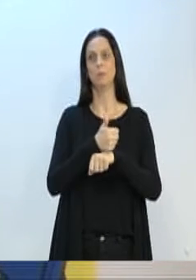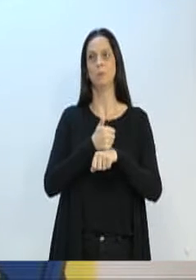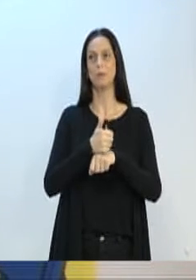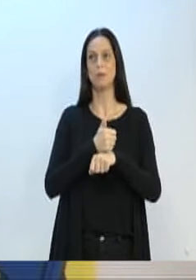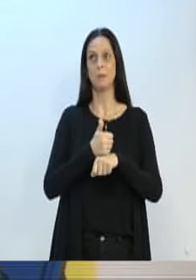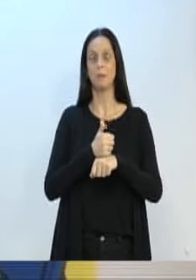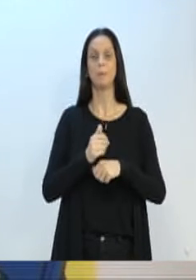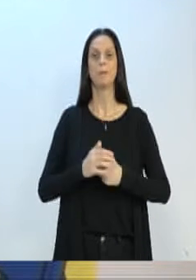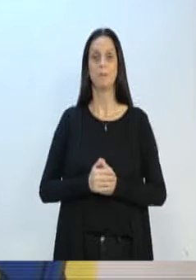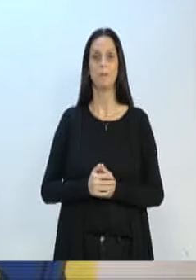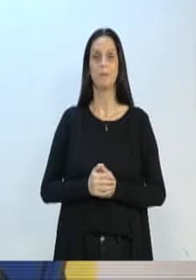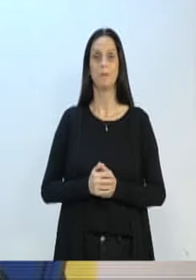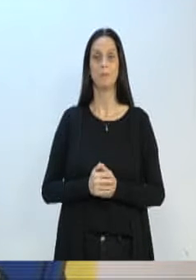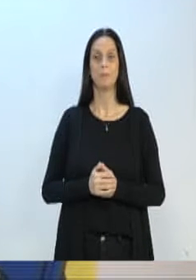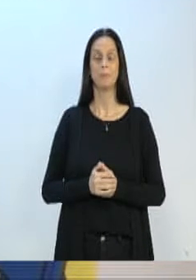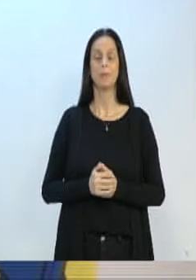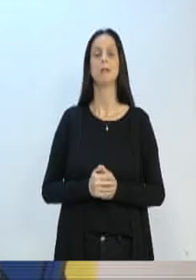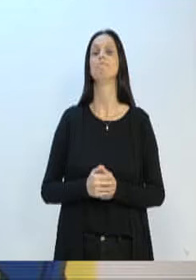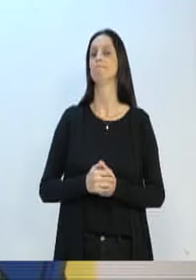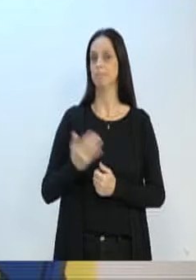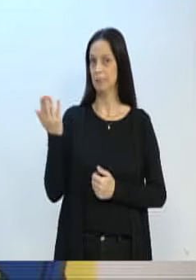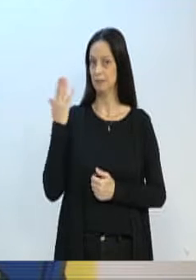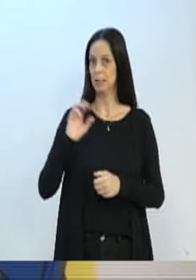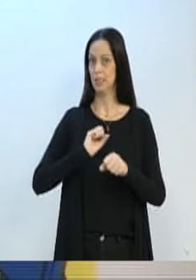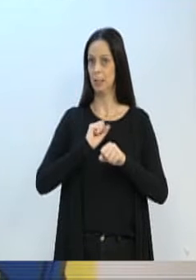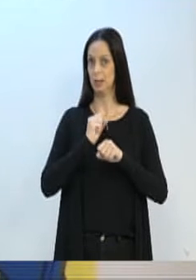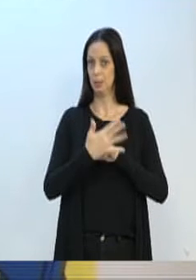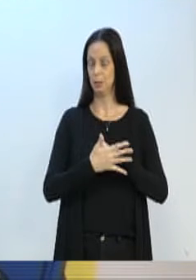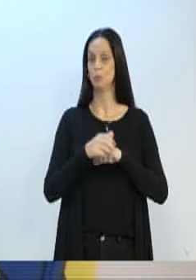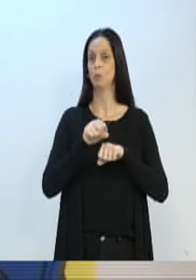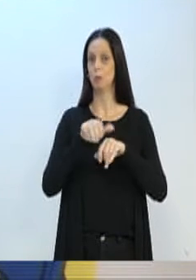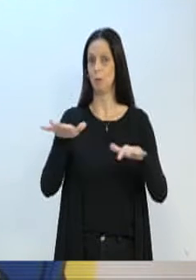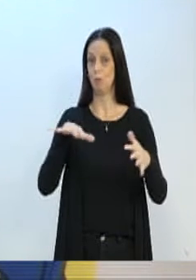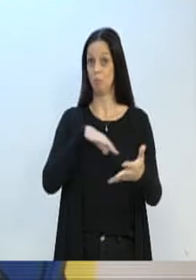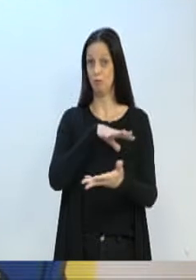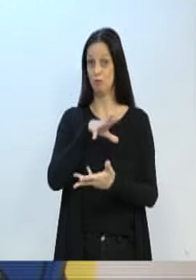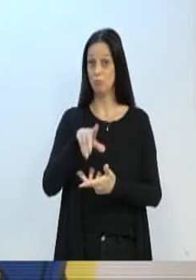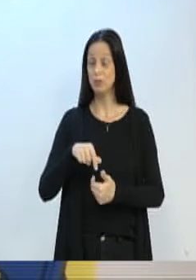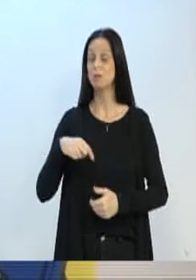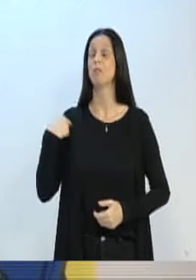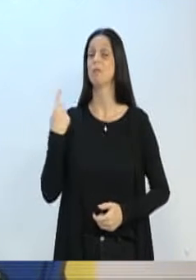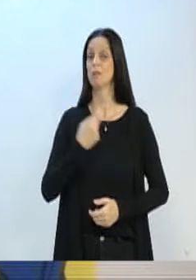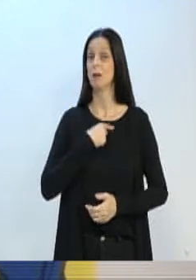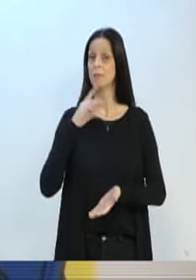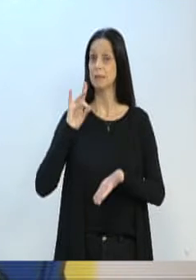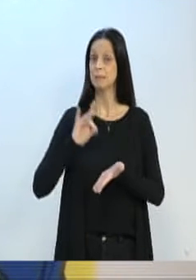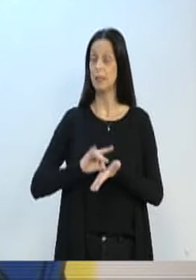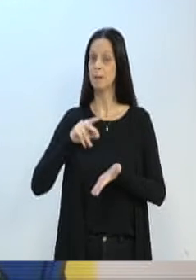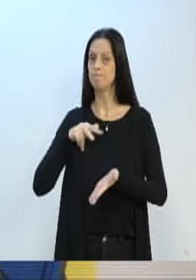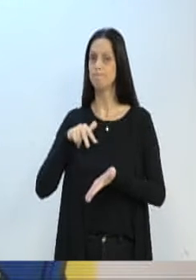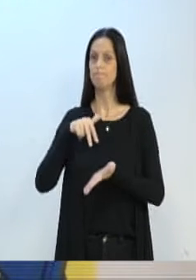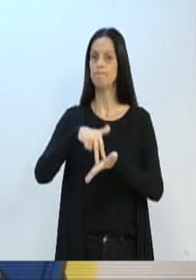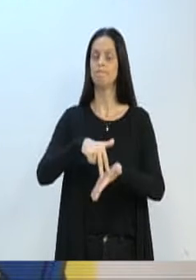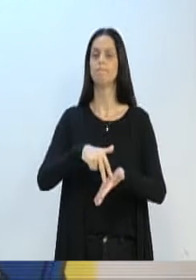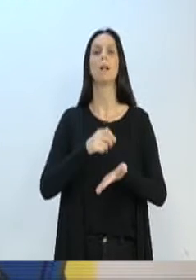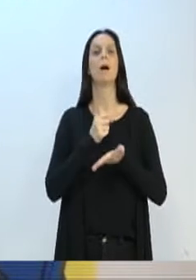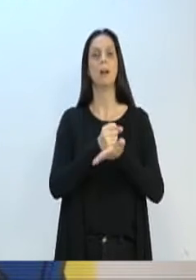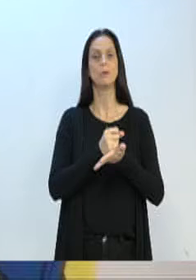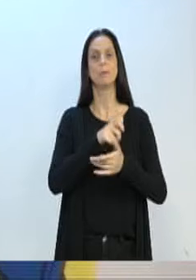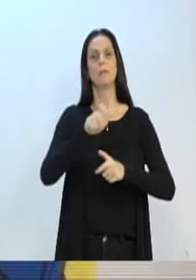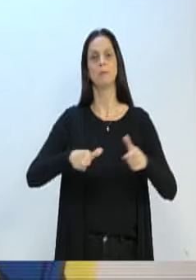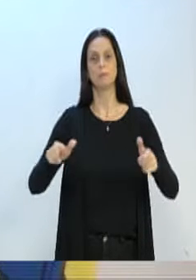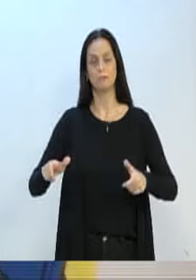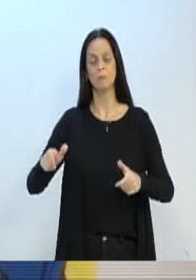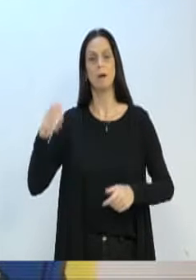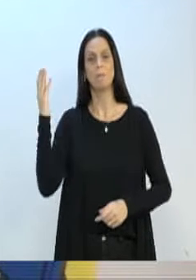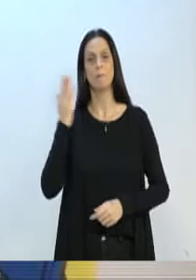enfermagem foi importante estando na linha de frente no combate ao vírus da Covid, pois acredito que se não fosse a enfermagem brasileira,